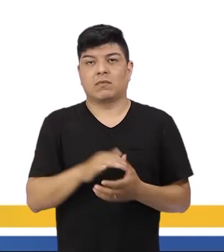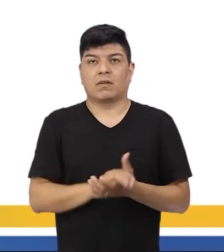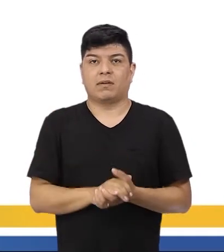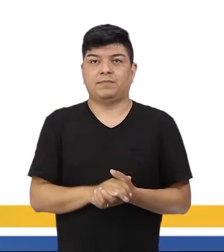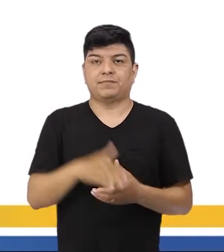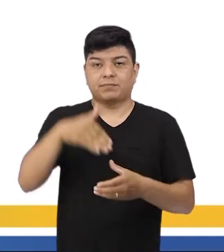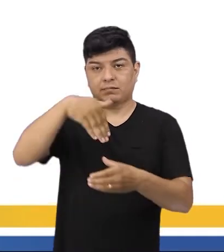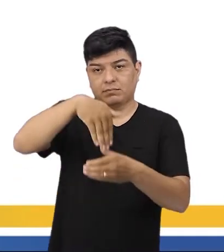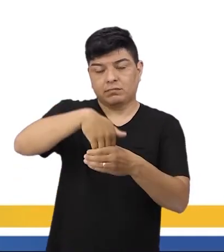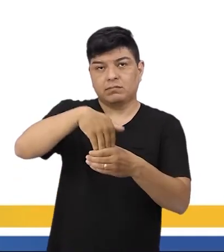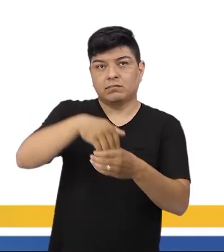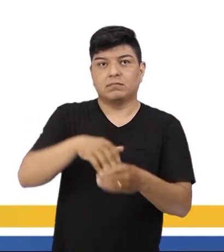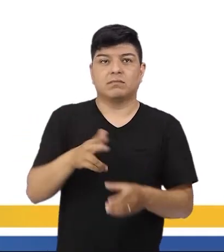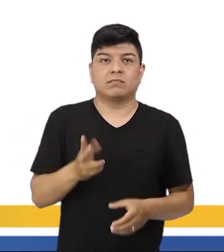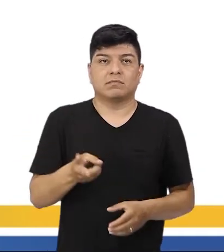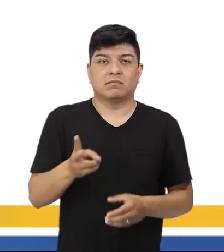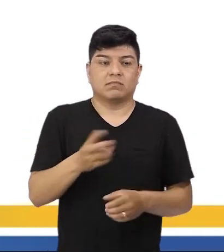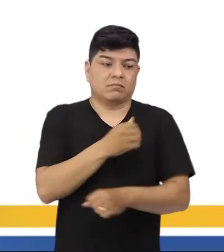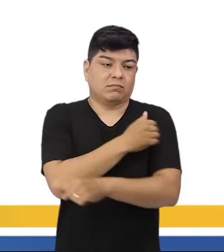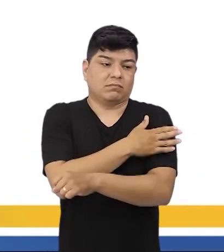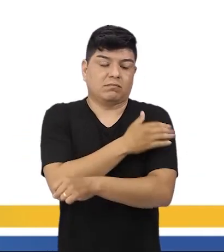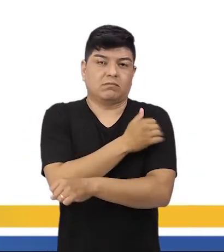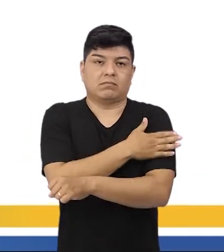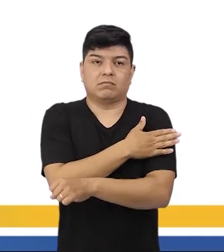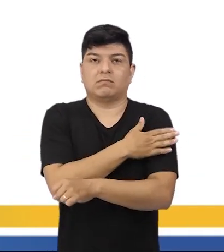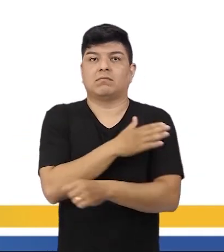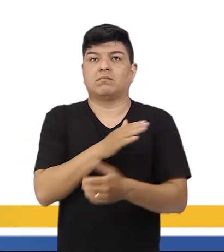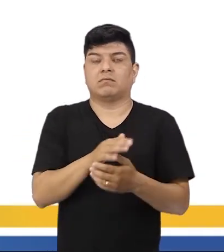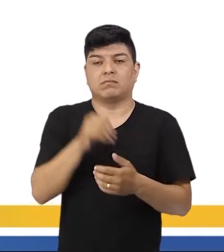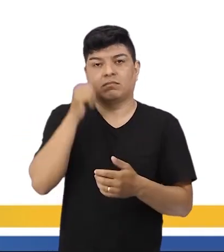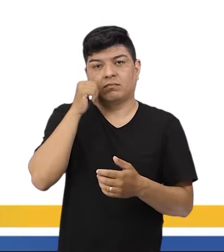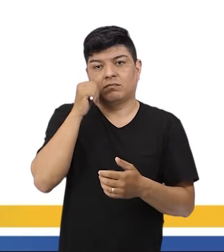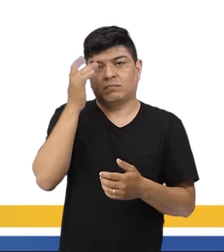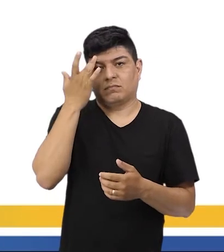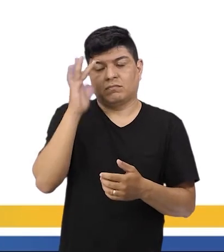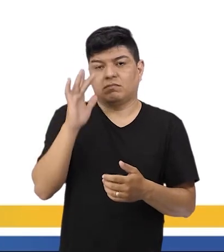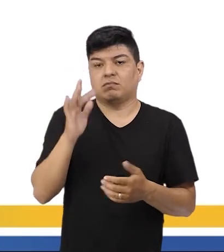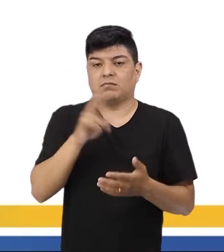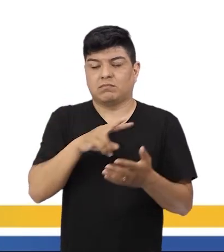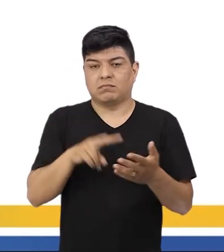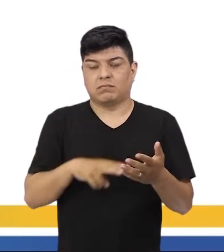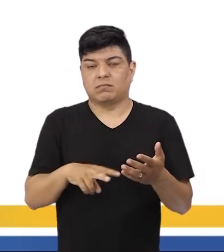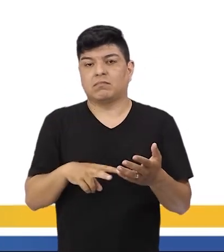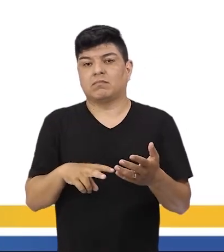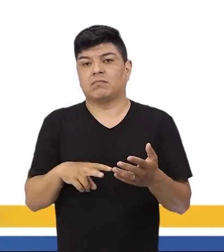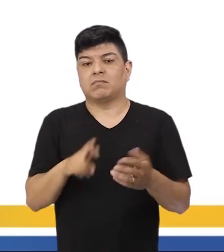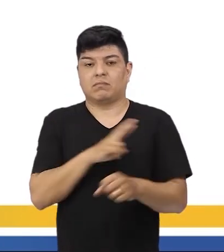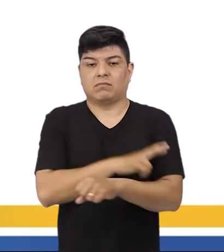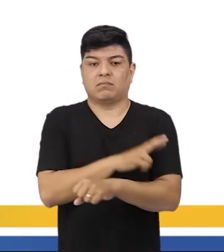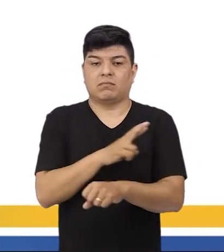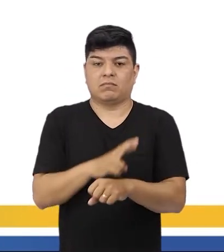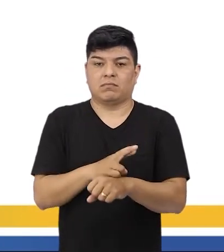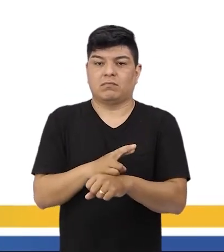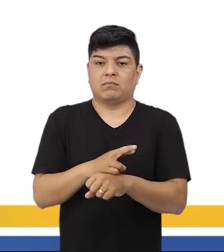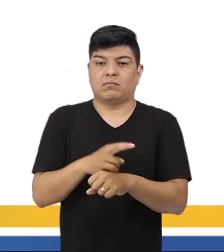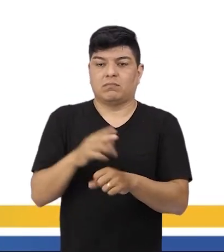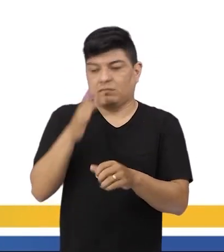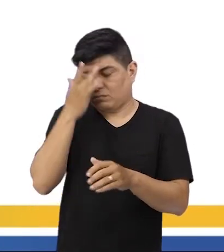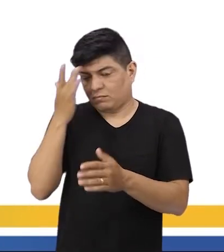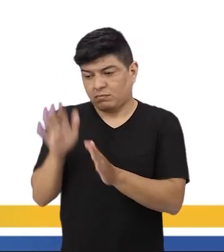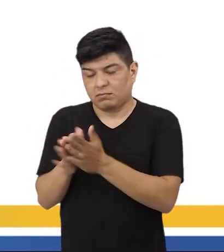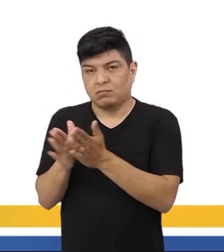aí esse voto, ele continua tendo essa exclusão de mulheres, analfabetos, mendigos, soldados e religiosos, sujeito à obediência